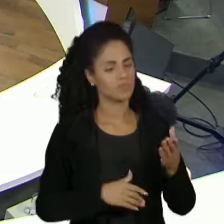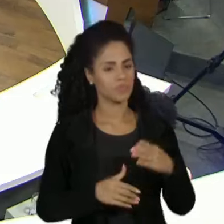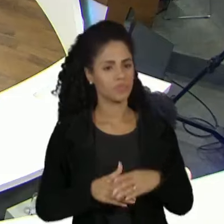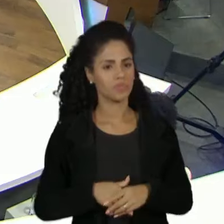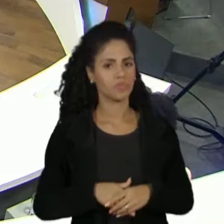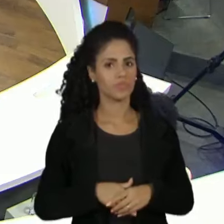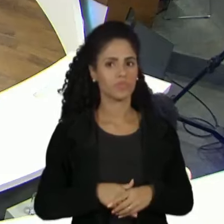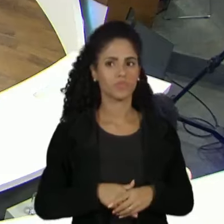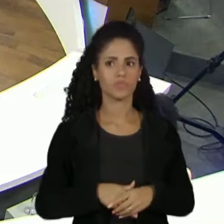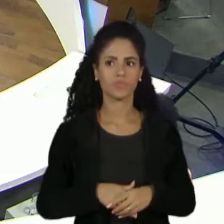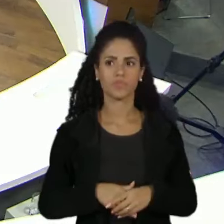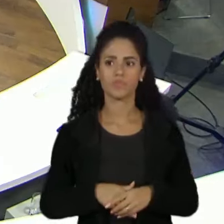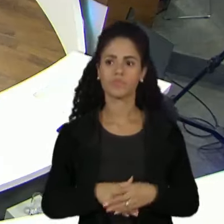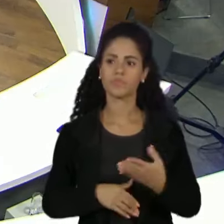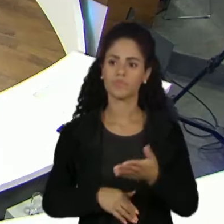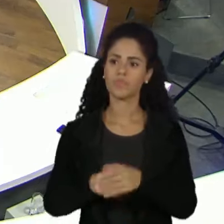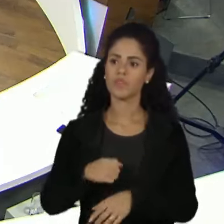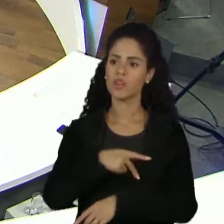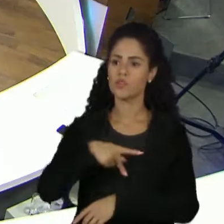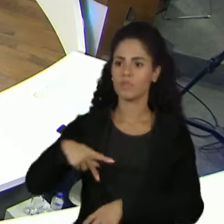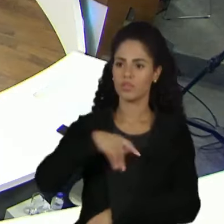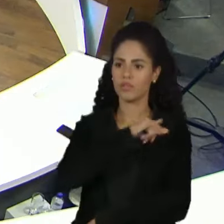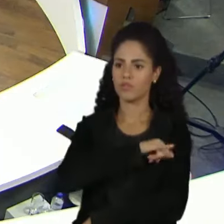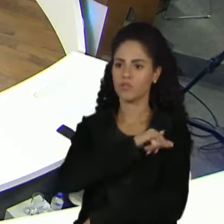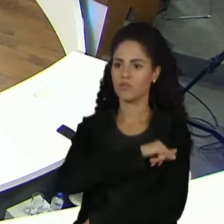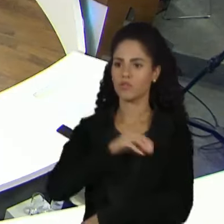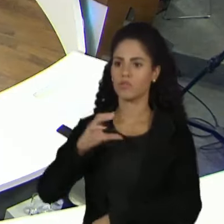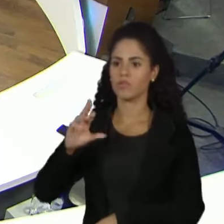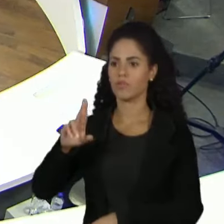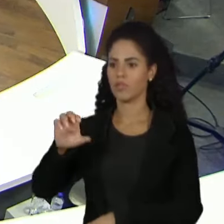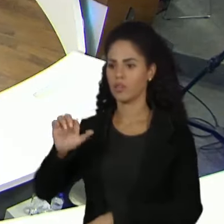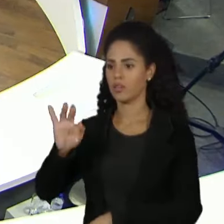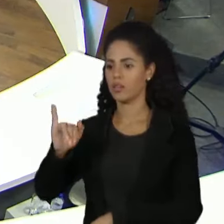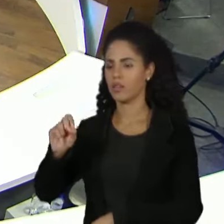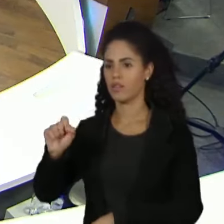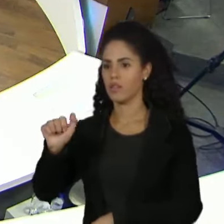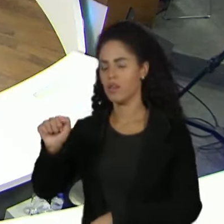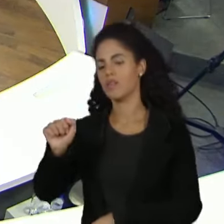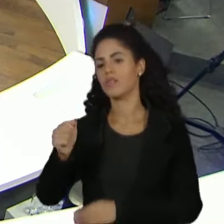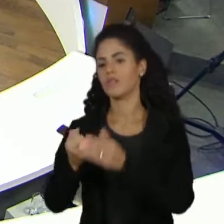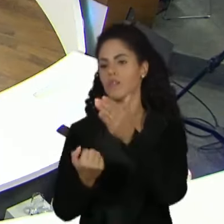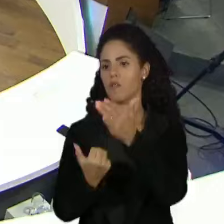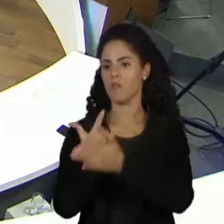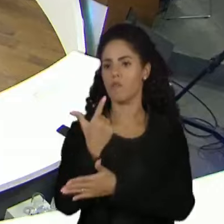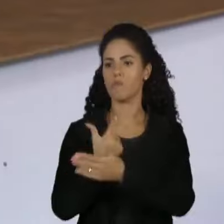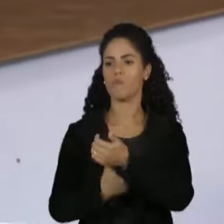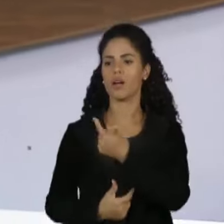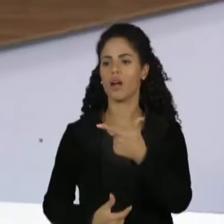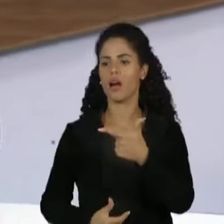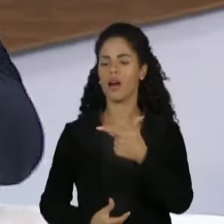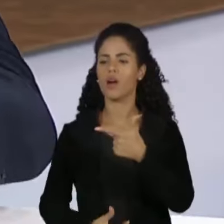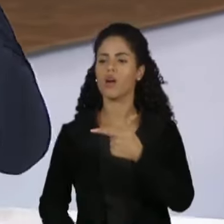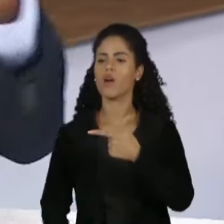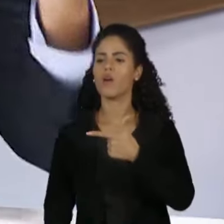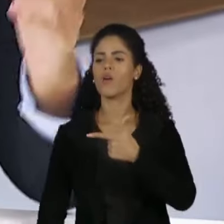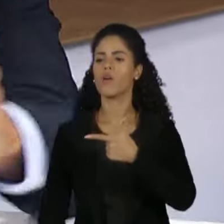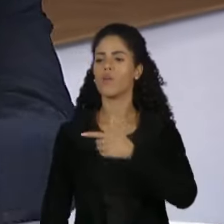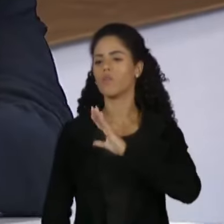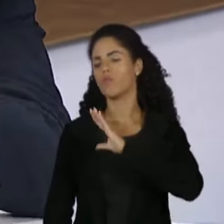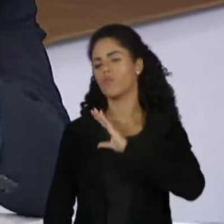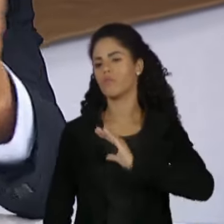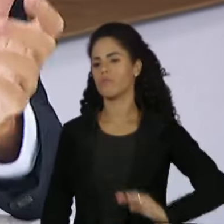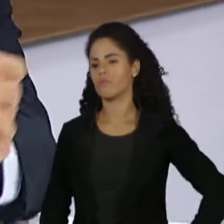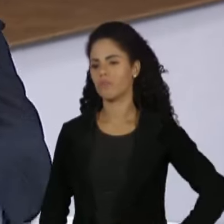A gente no Rio de Janeiro tem sempre uma conversa que a Crefisa vai comprar o Vasco, vai financiar o novo estádio do Vasco, a Leila é